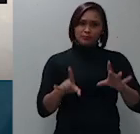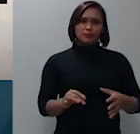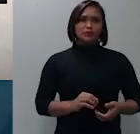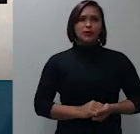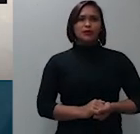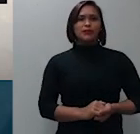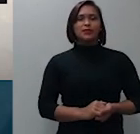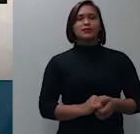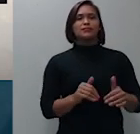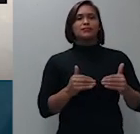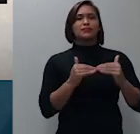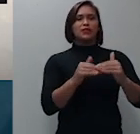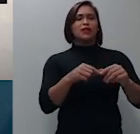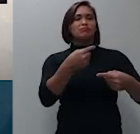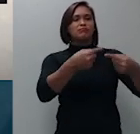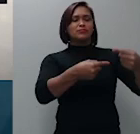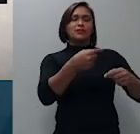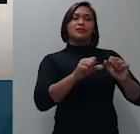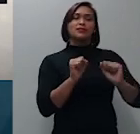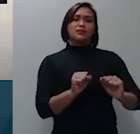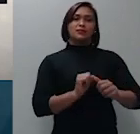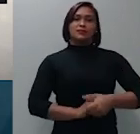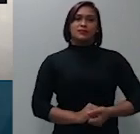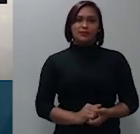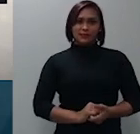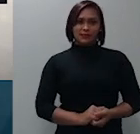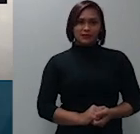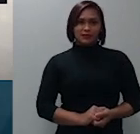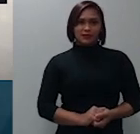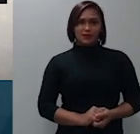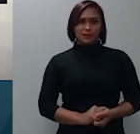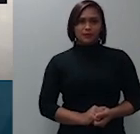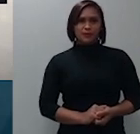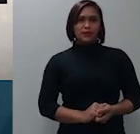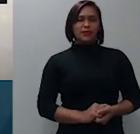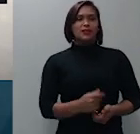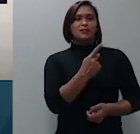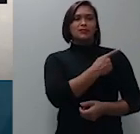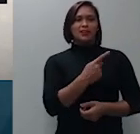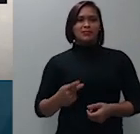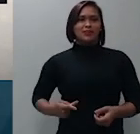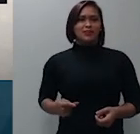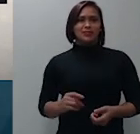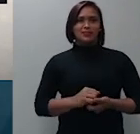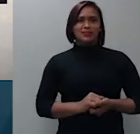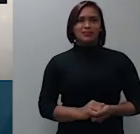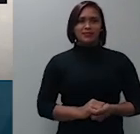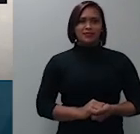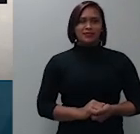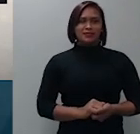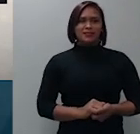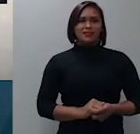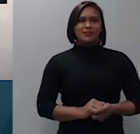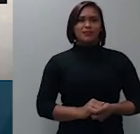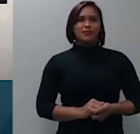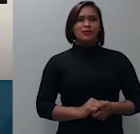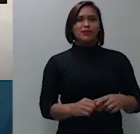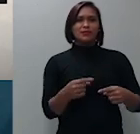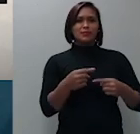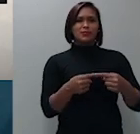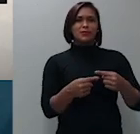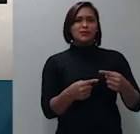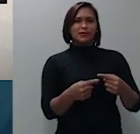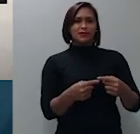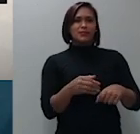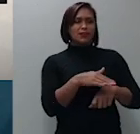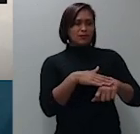debate senhor presidente em debate mas não pode